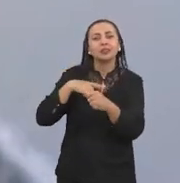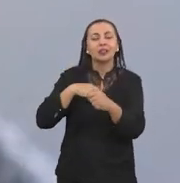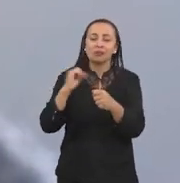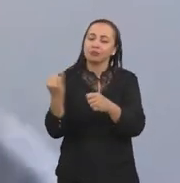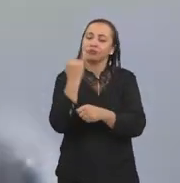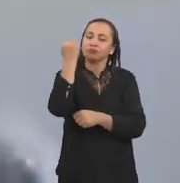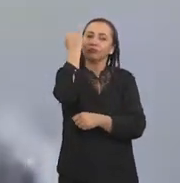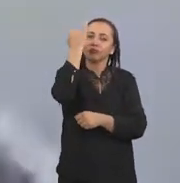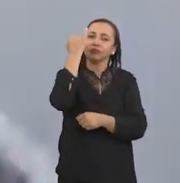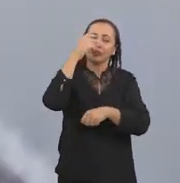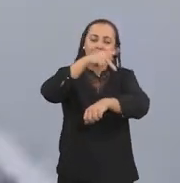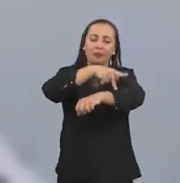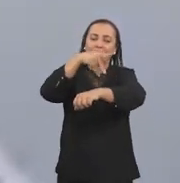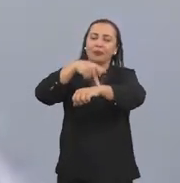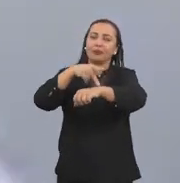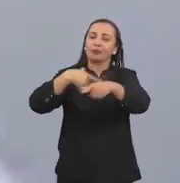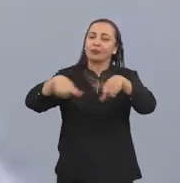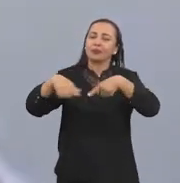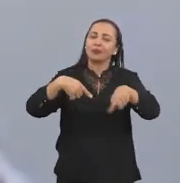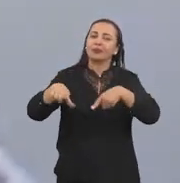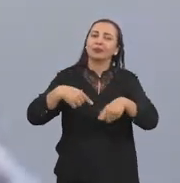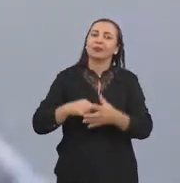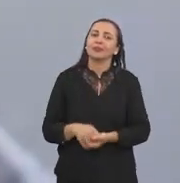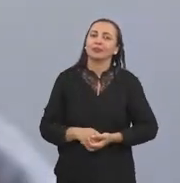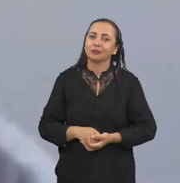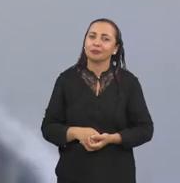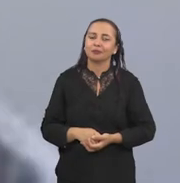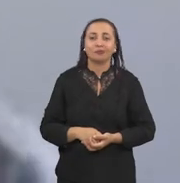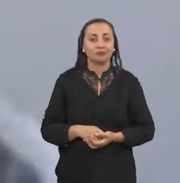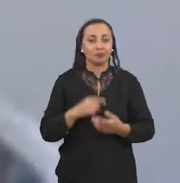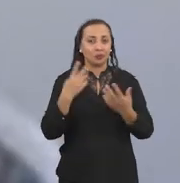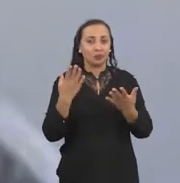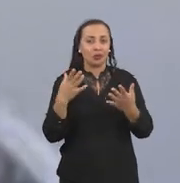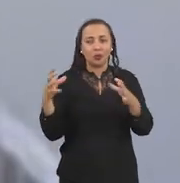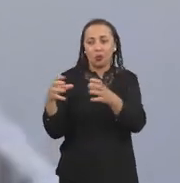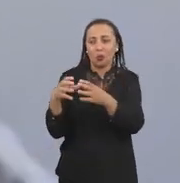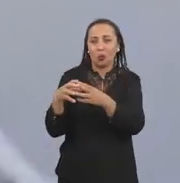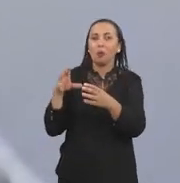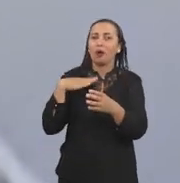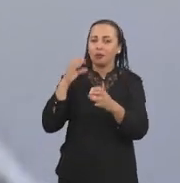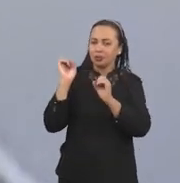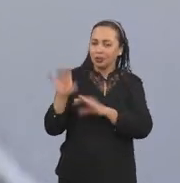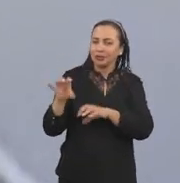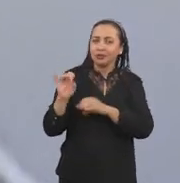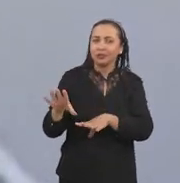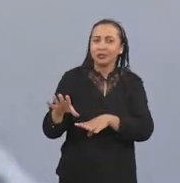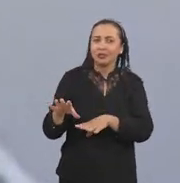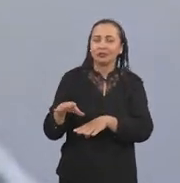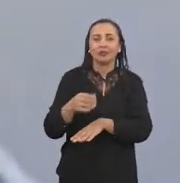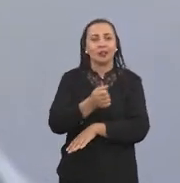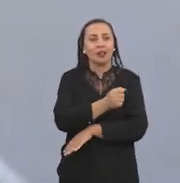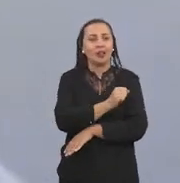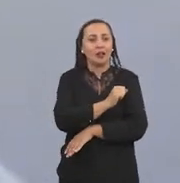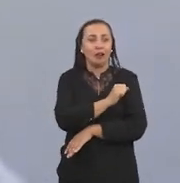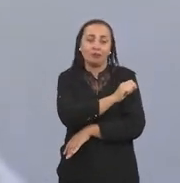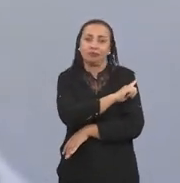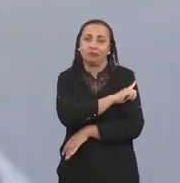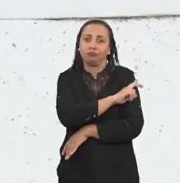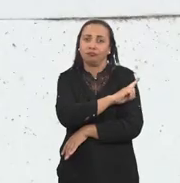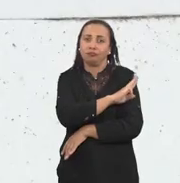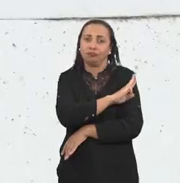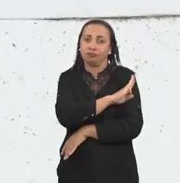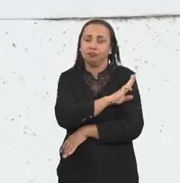poderia ser uma importante ferramenta pedagógica numa das turmas que eu lecionava de ensino fundamental.